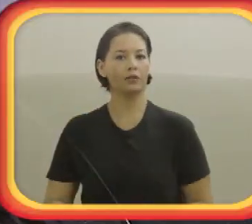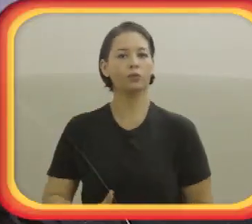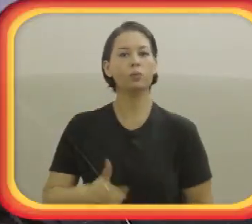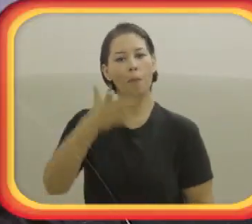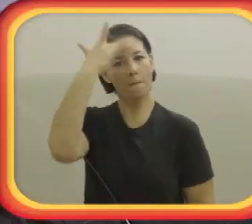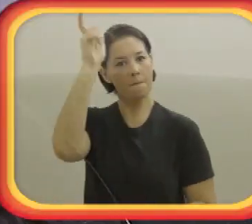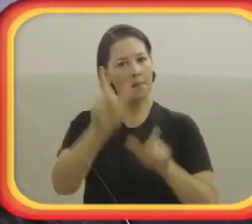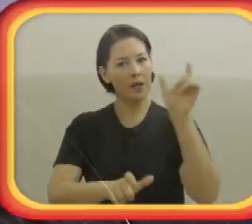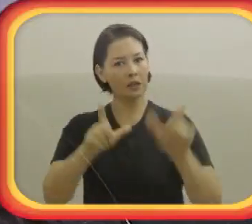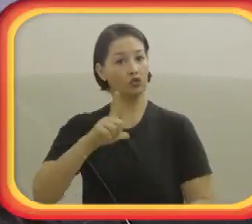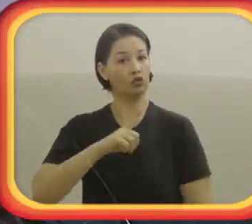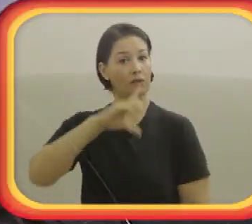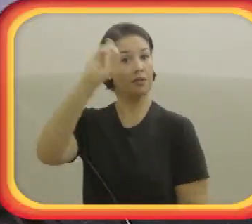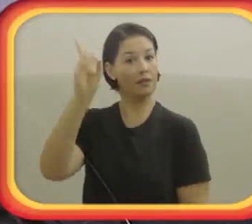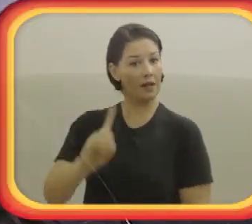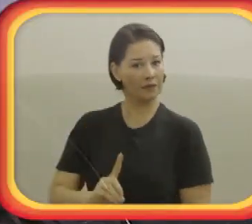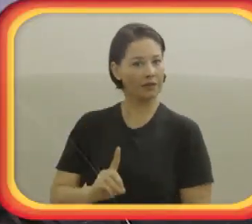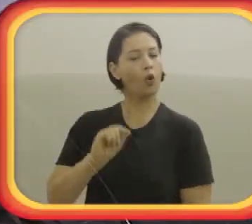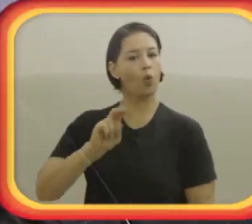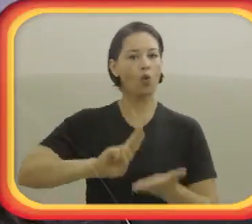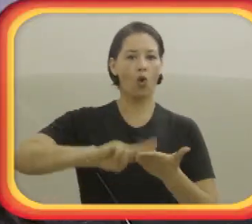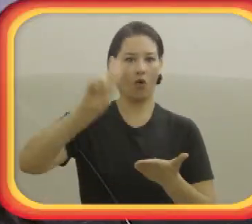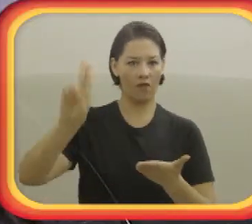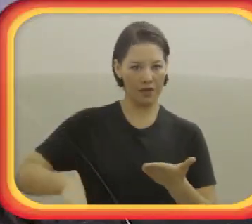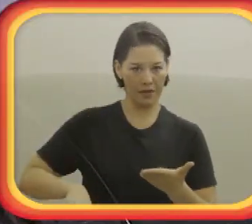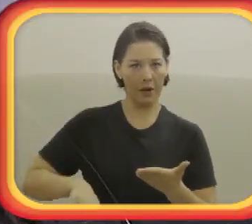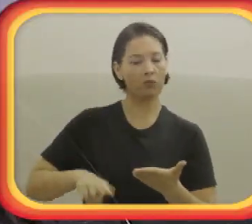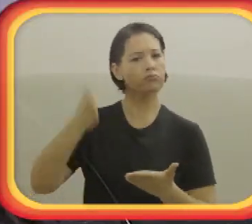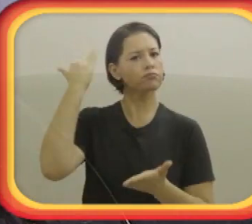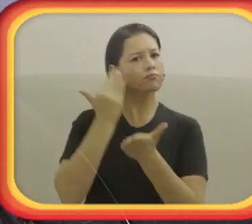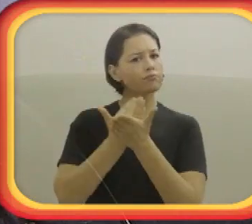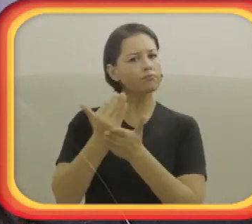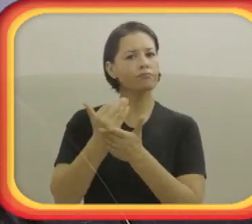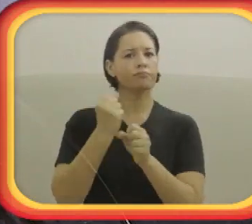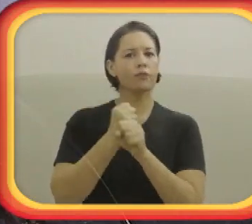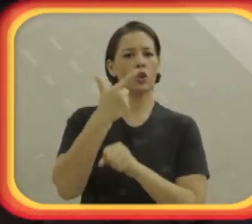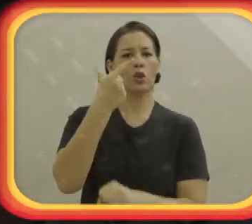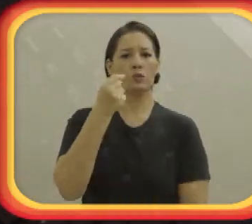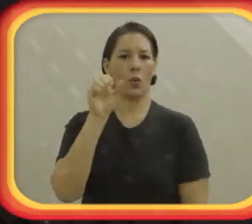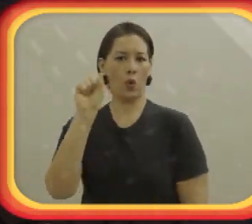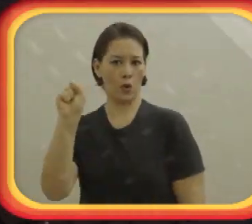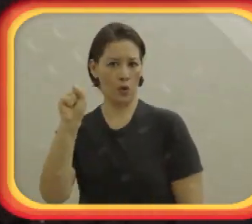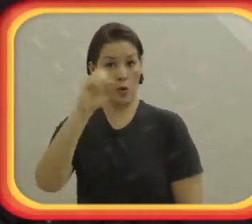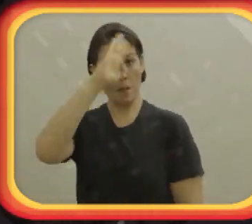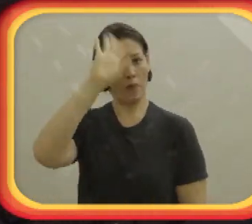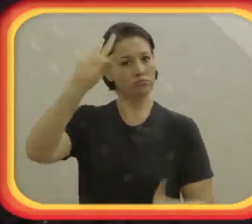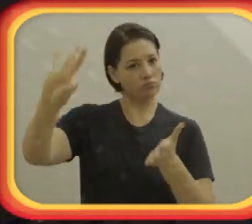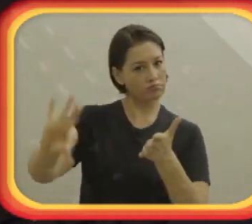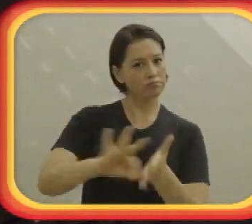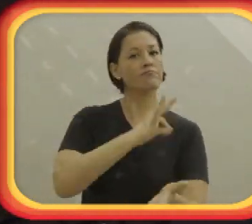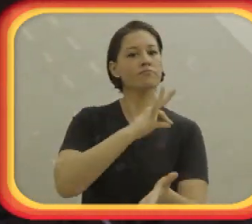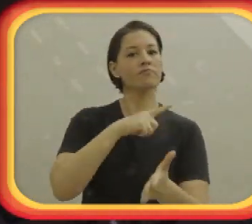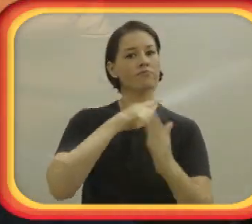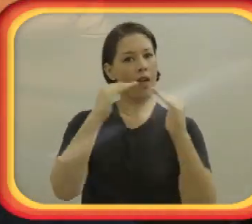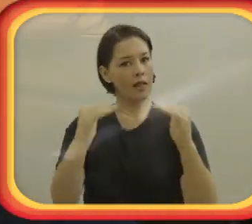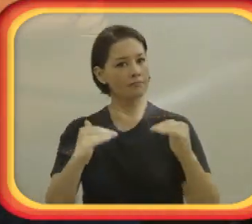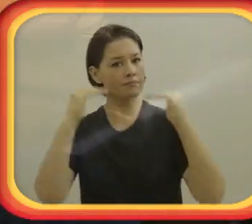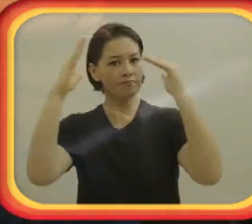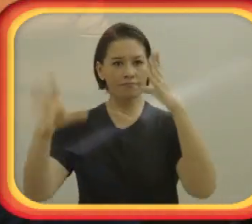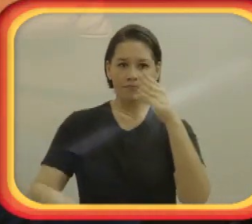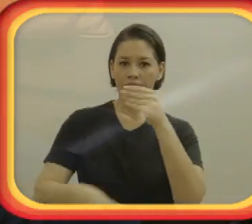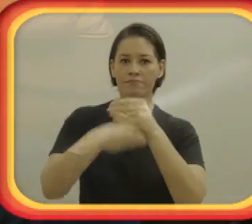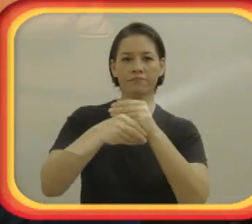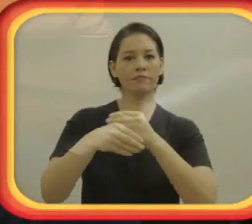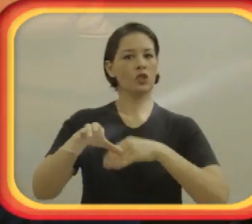educa, as coisas passam a fluir como está fluindo no IAB, por conta da conscientização. Bem,